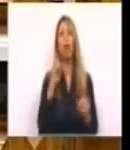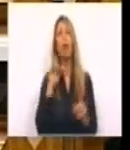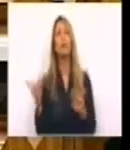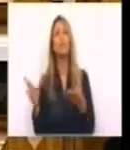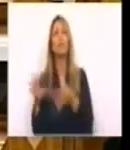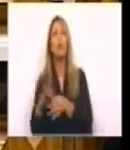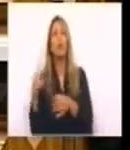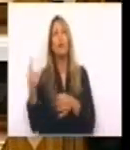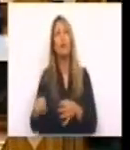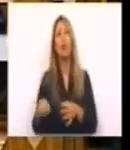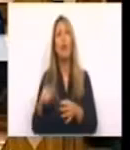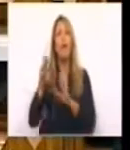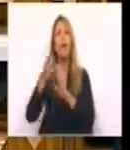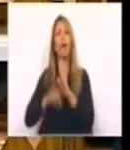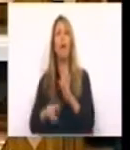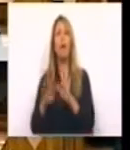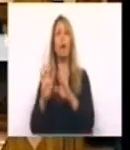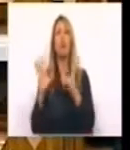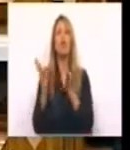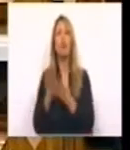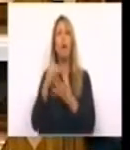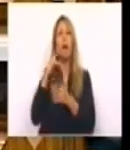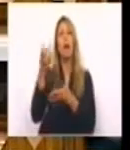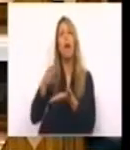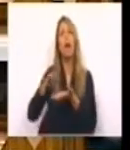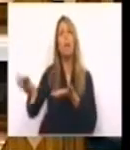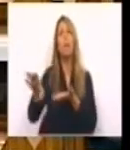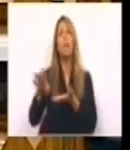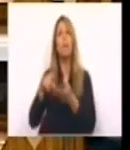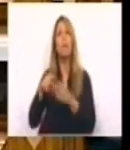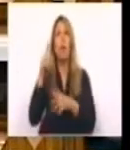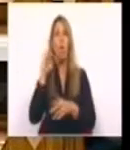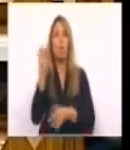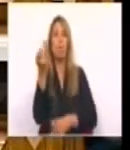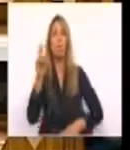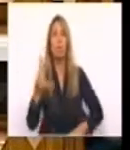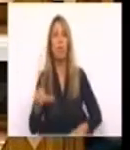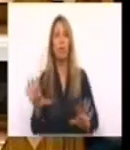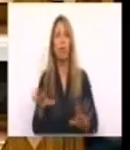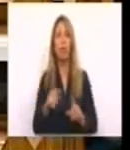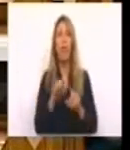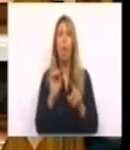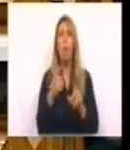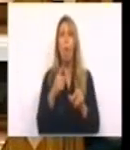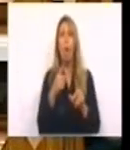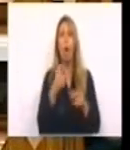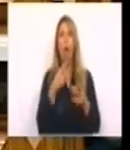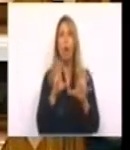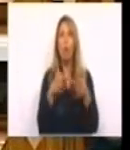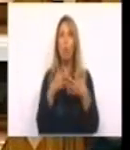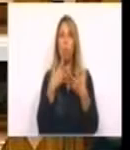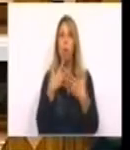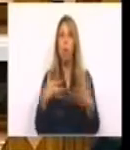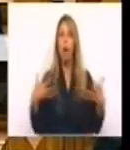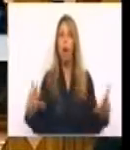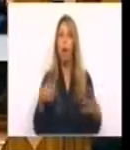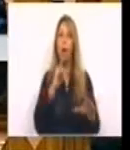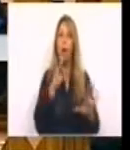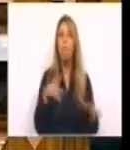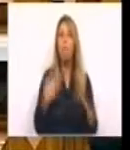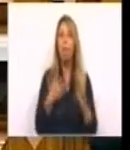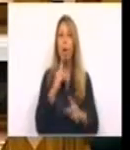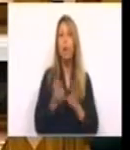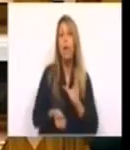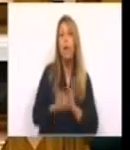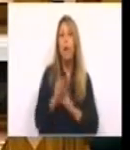indemnização do direito civil, alarguemos a responsabilidade da sociedade de mãe para que grandes grupos não criem pequenos veículos que possam